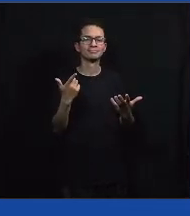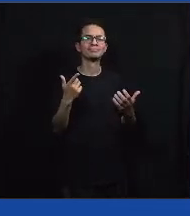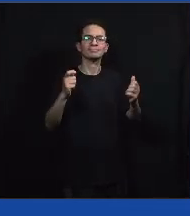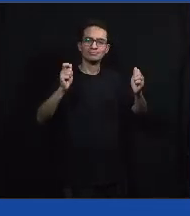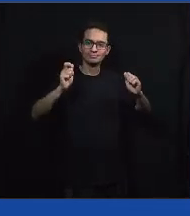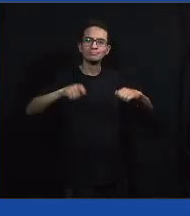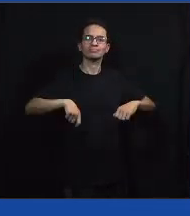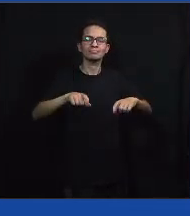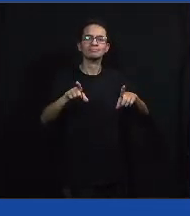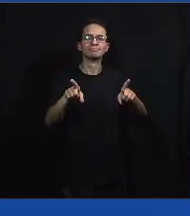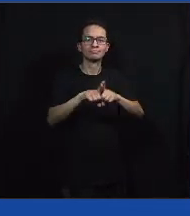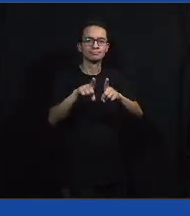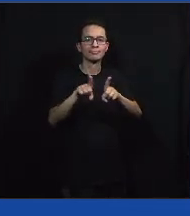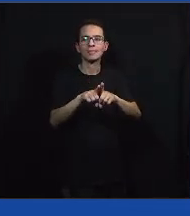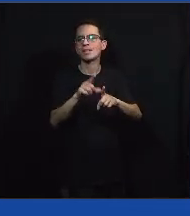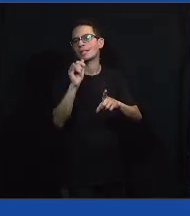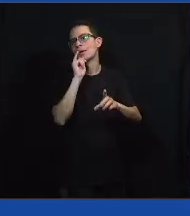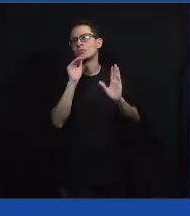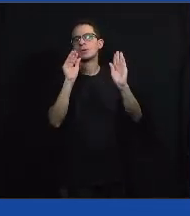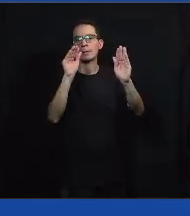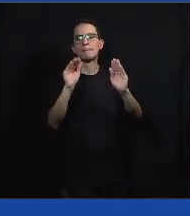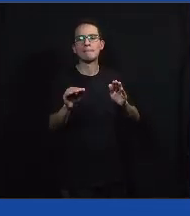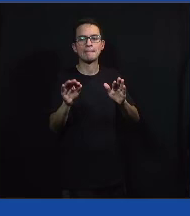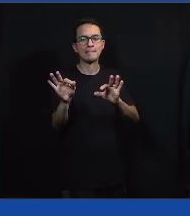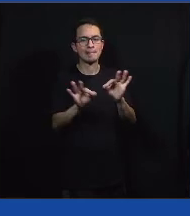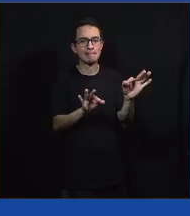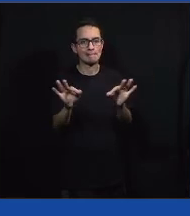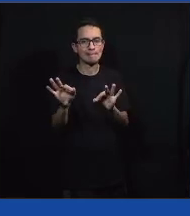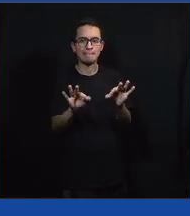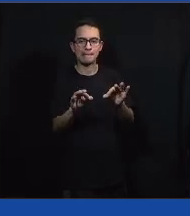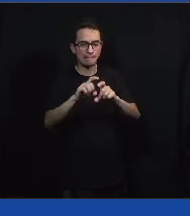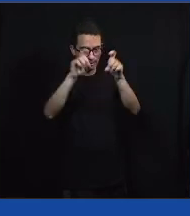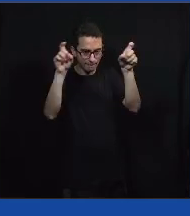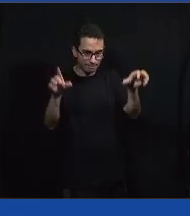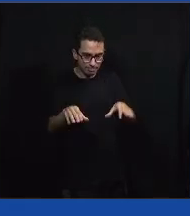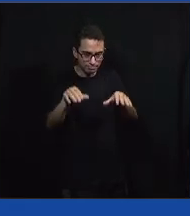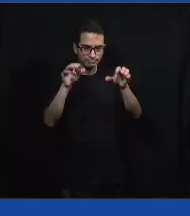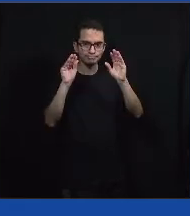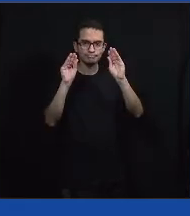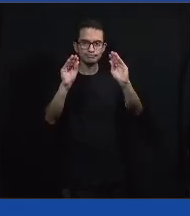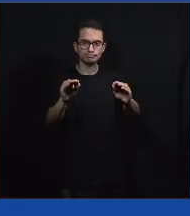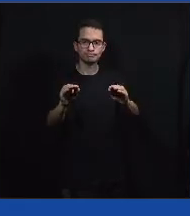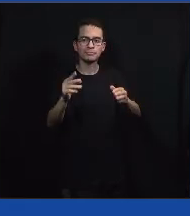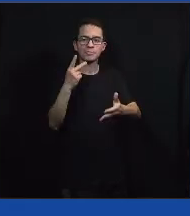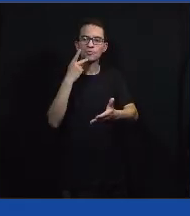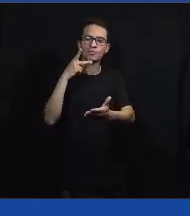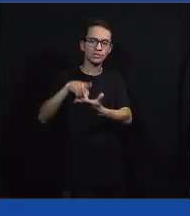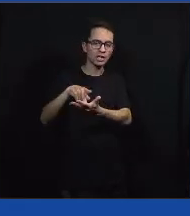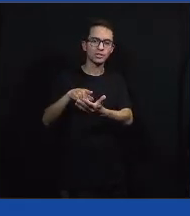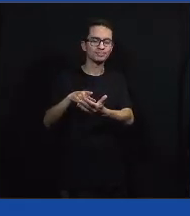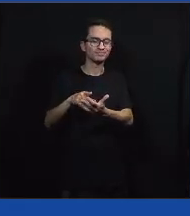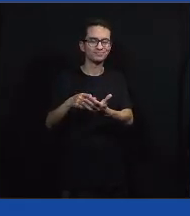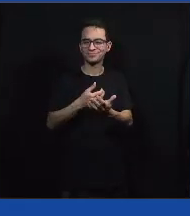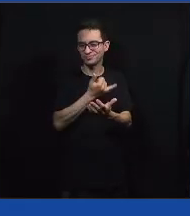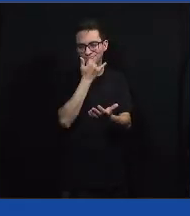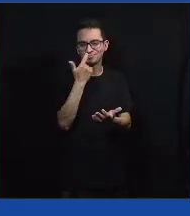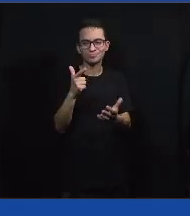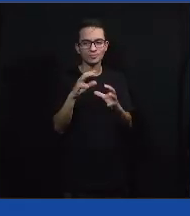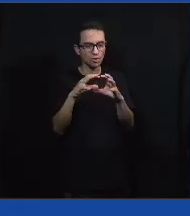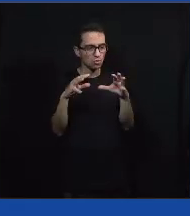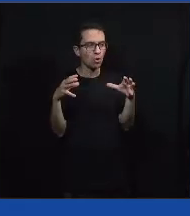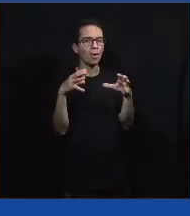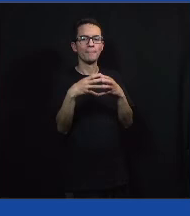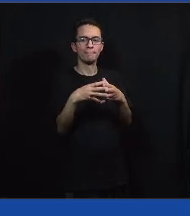de talvez bancar um plano ou bancar... Tem o seu computador, mas não chega de fato o sinal nessas comunidades...